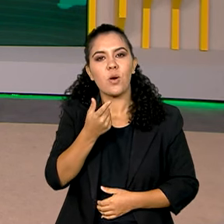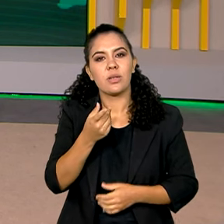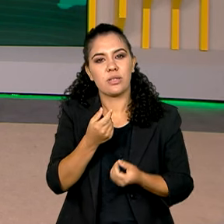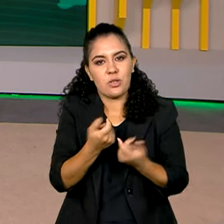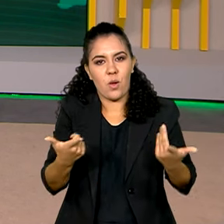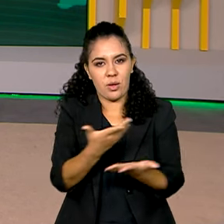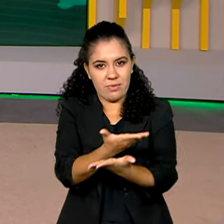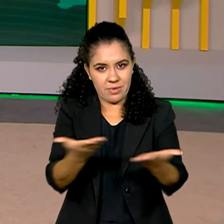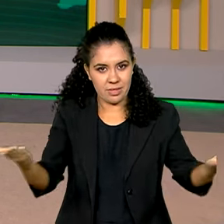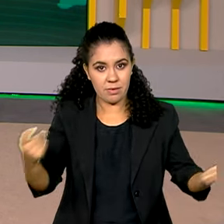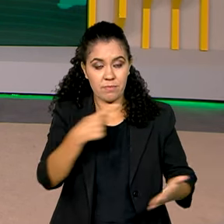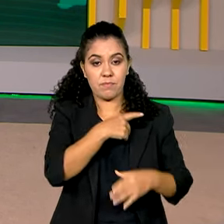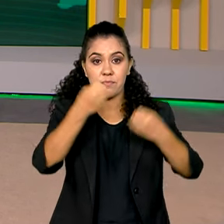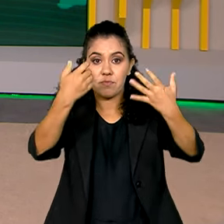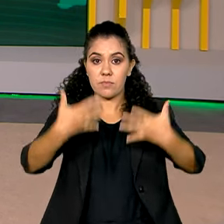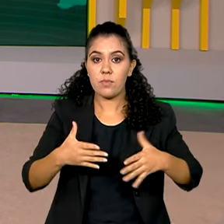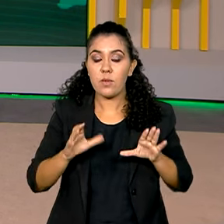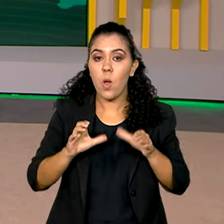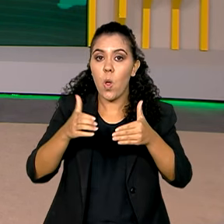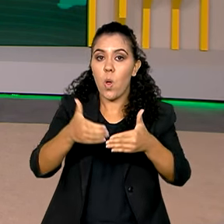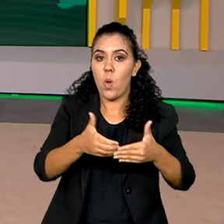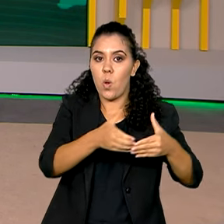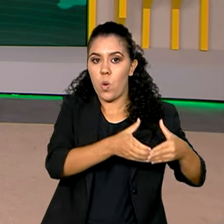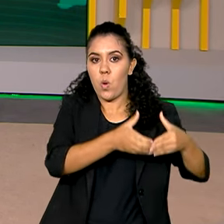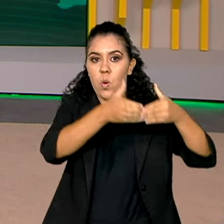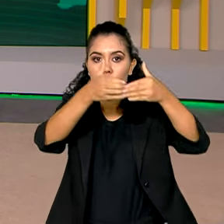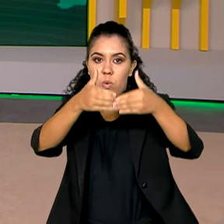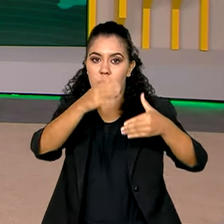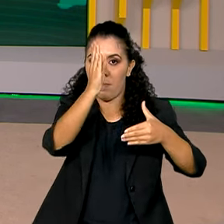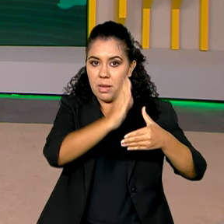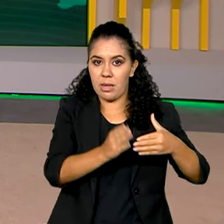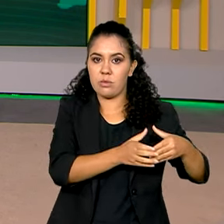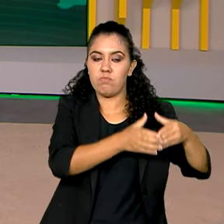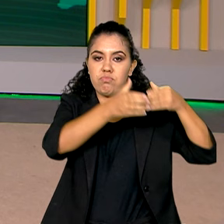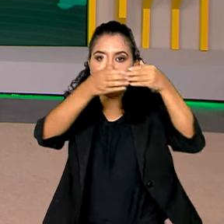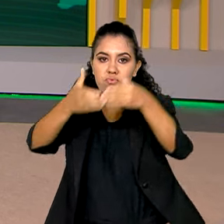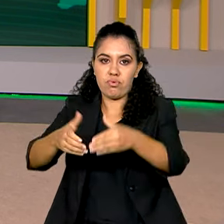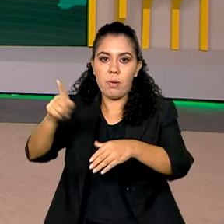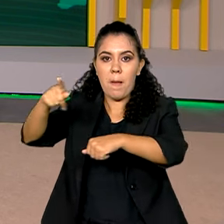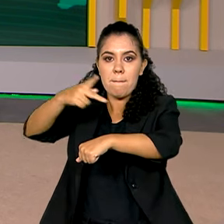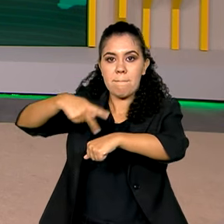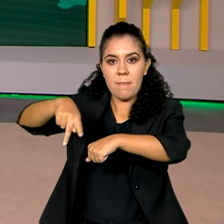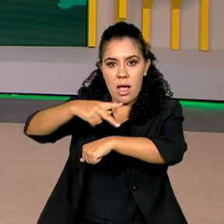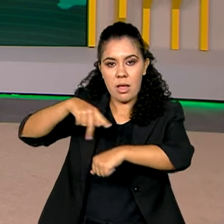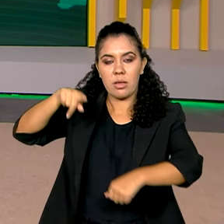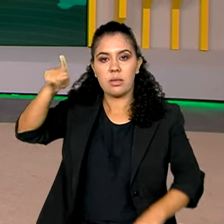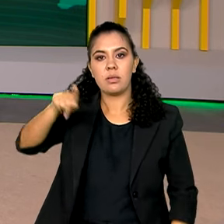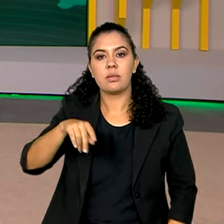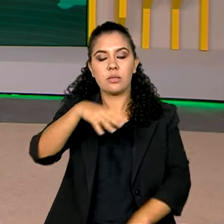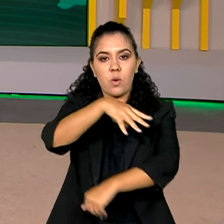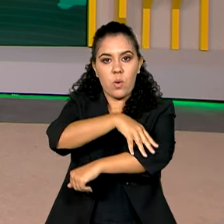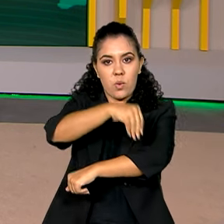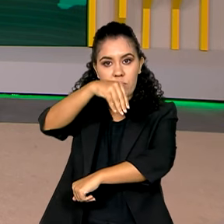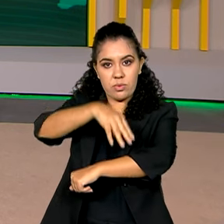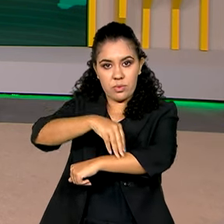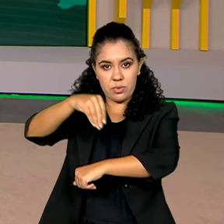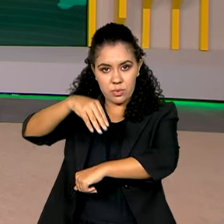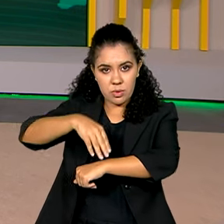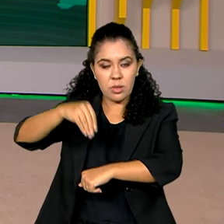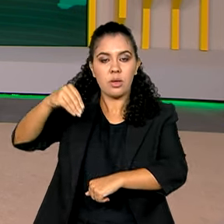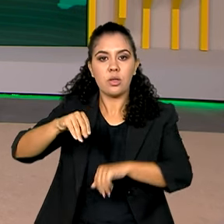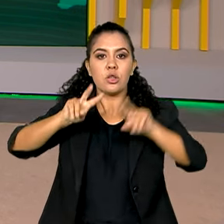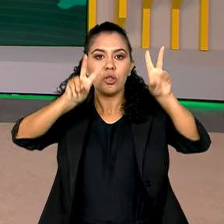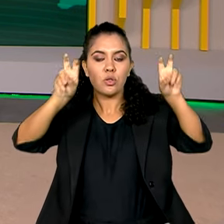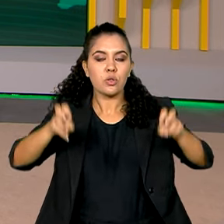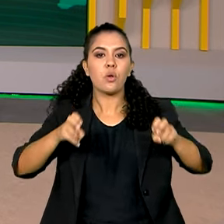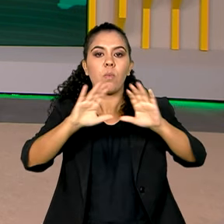Uma comitiva brasileira está em Davos, na Suíça, para participar do Fórum Econômico Mundial. Os ministros estão apresentando